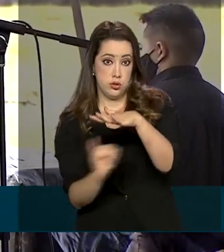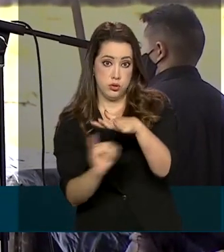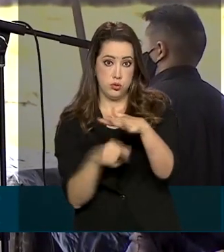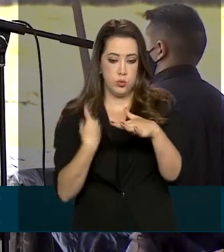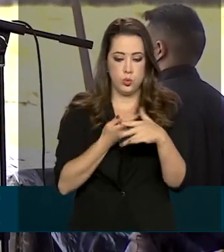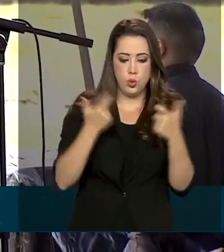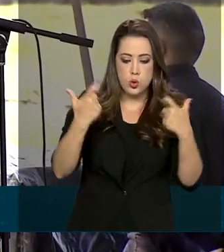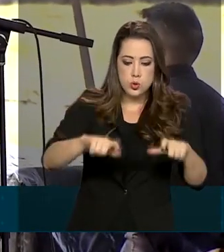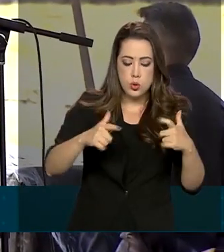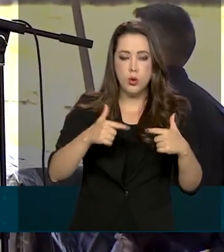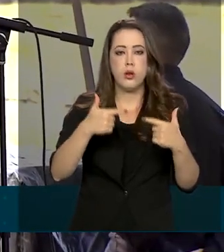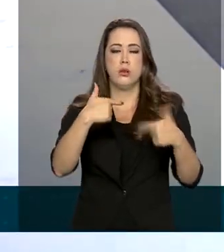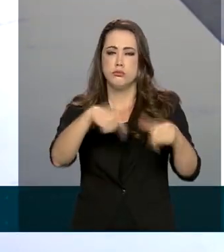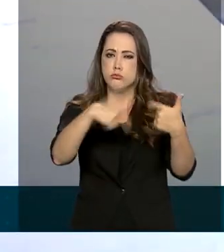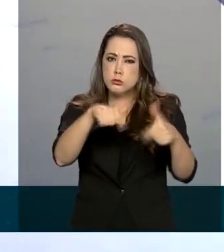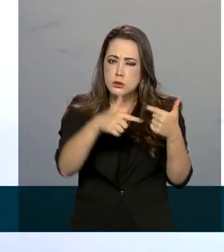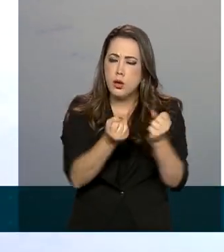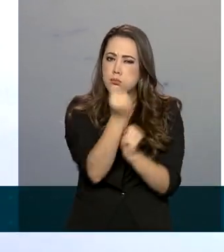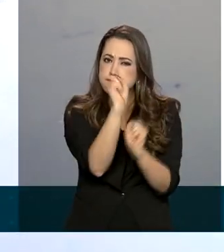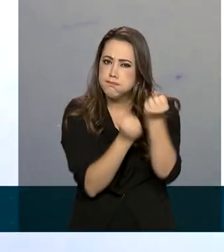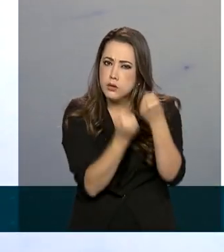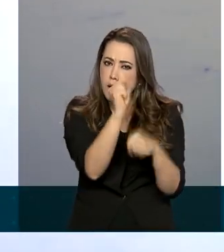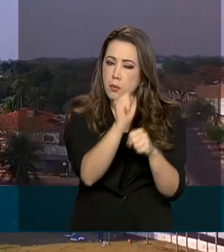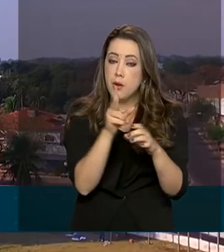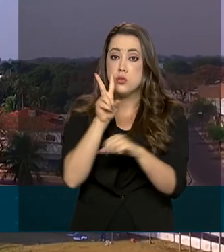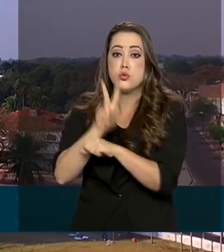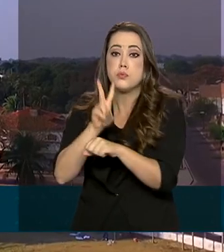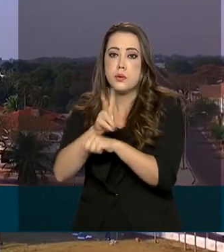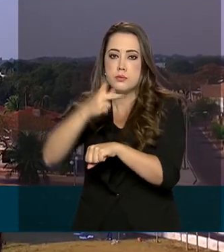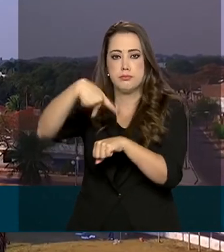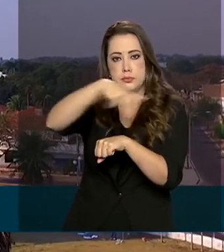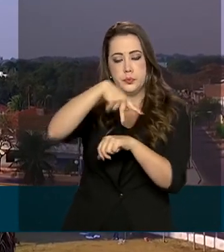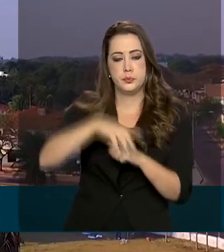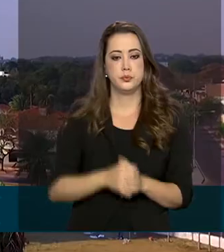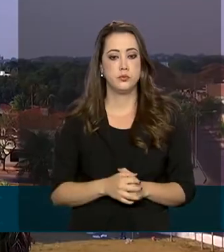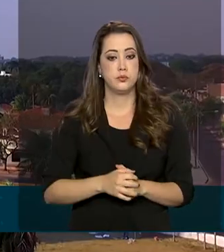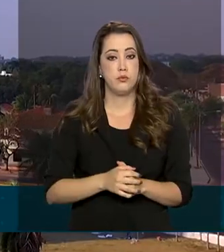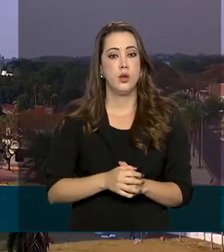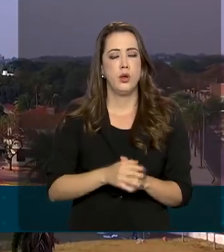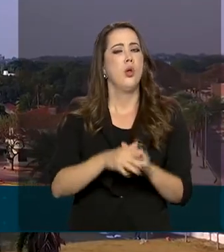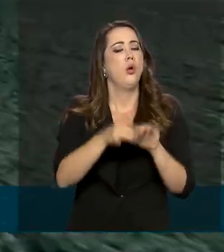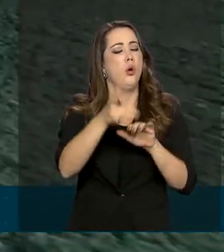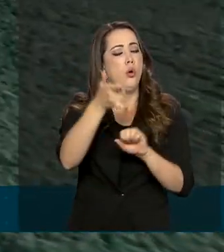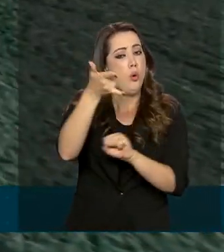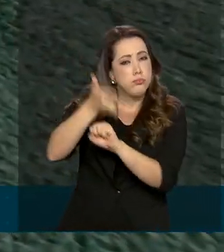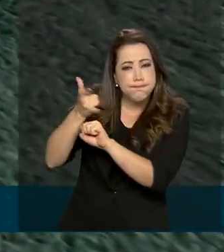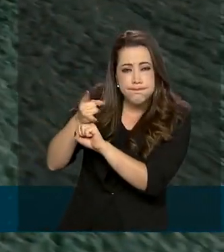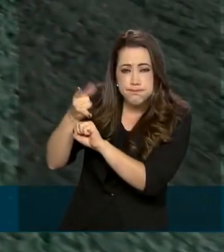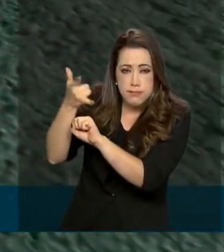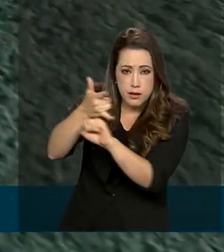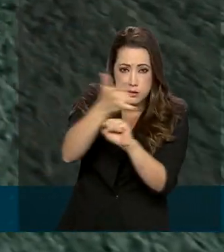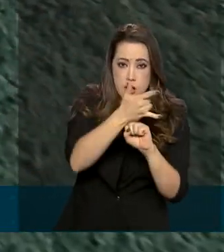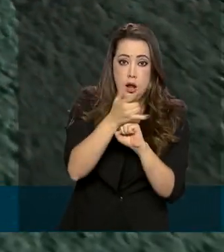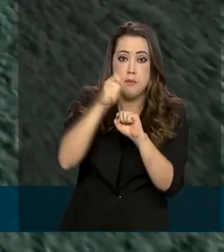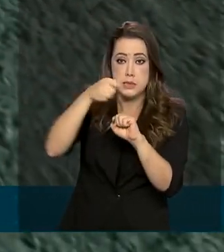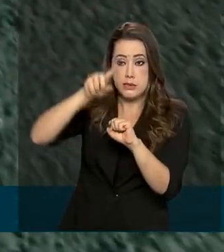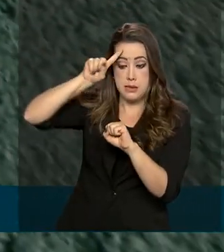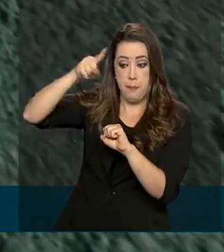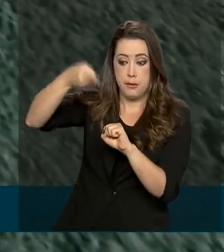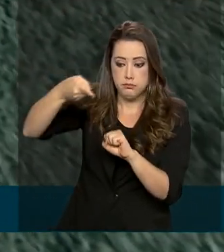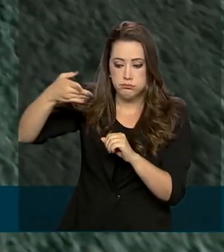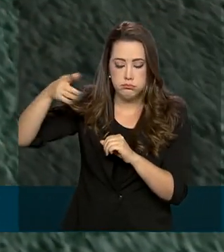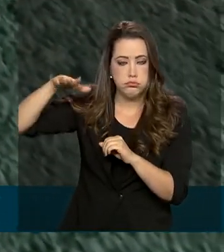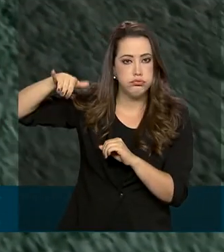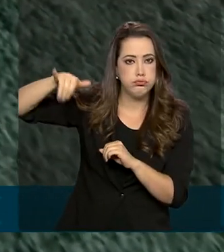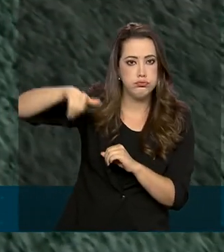base industrial de defesa. A aeronave interceptada pelo radar é forçada a pousar e, em seguida, a Polícia Federal